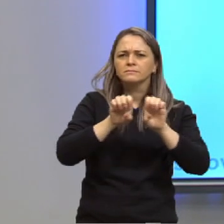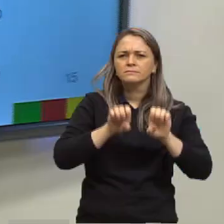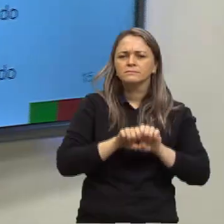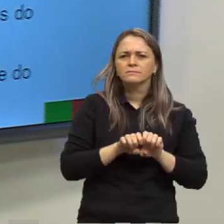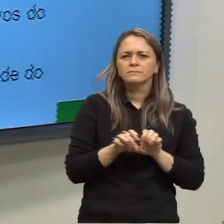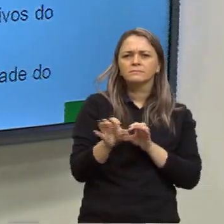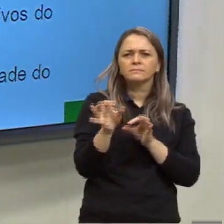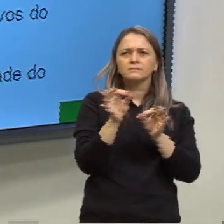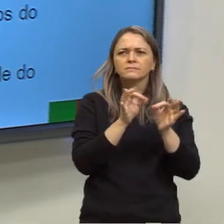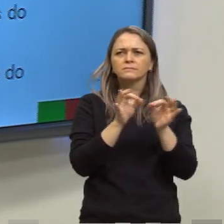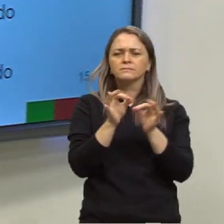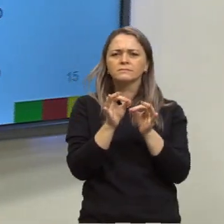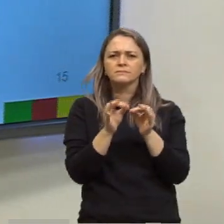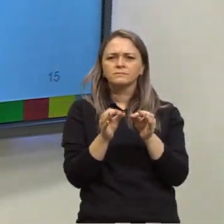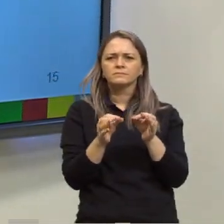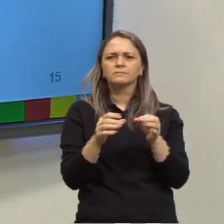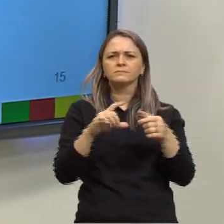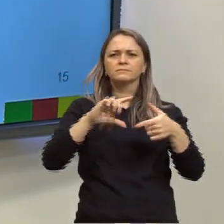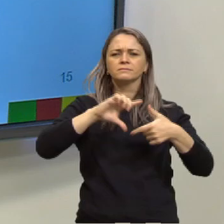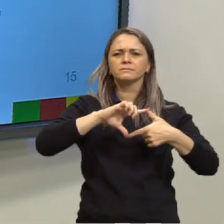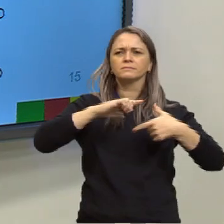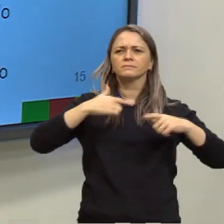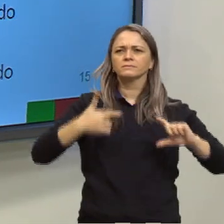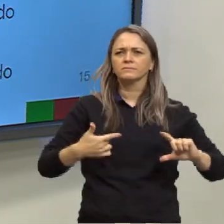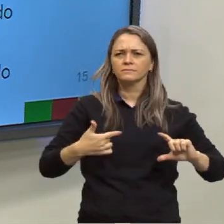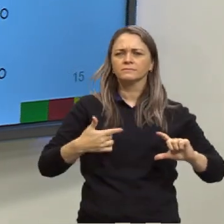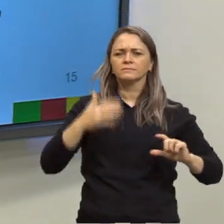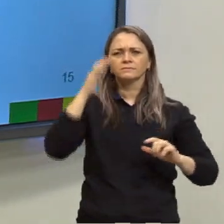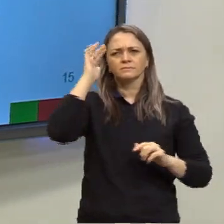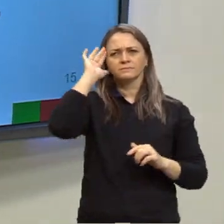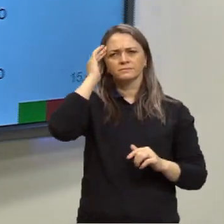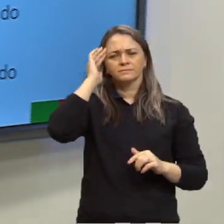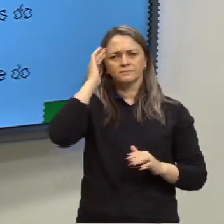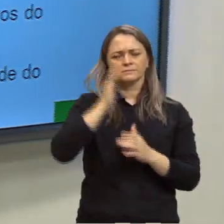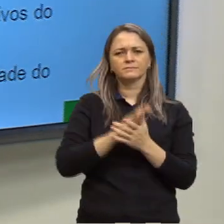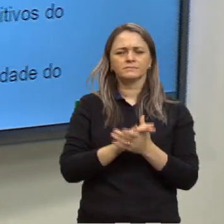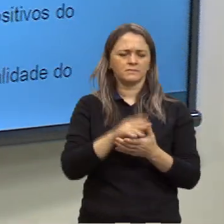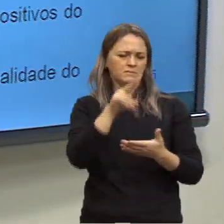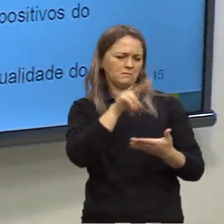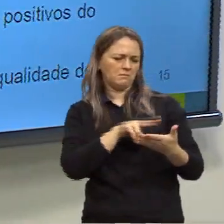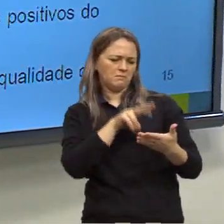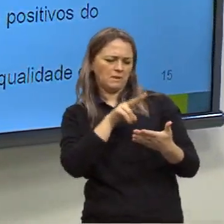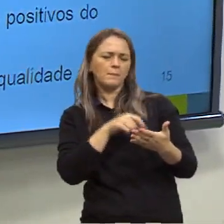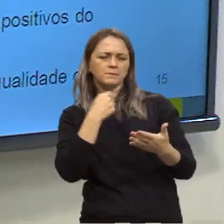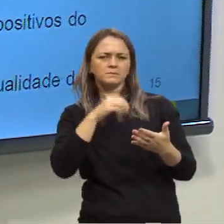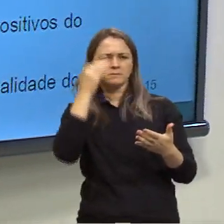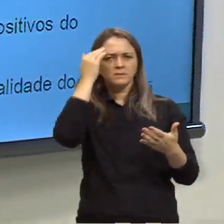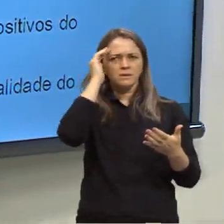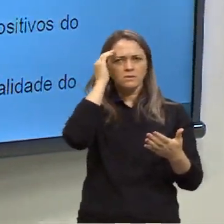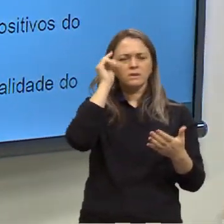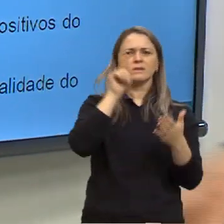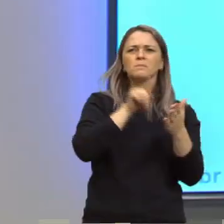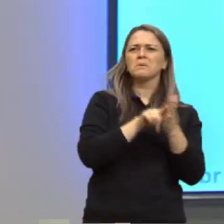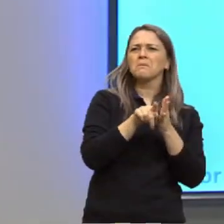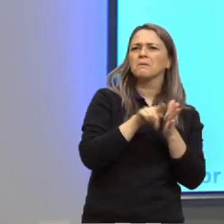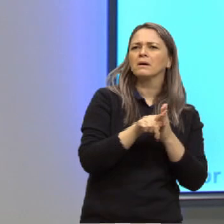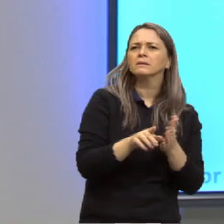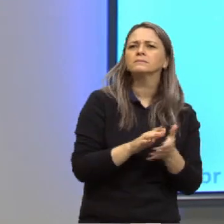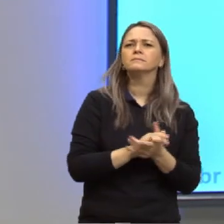conferem determinado formato. Vamos entender o que está ali. Não adianta a gente só ler, a gente precisa entender o que a questão pede.